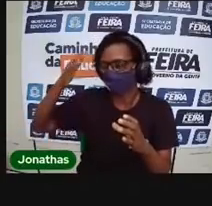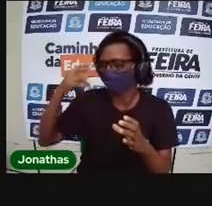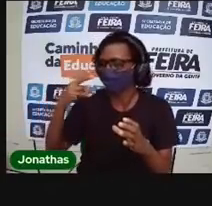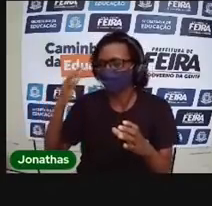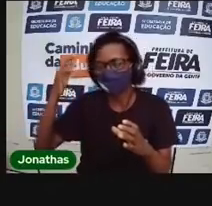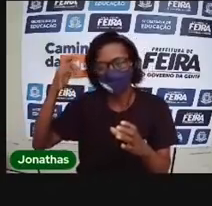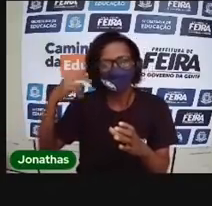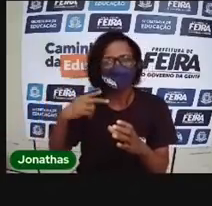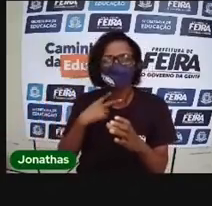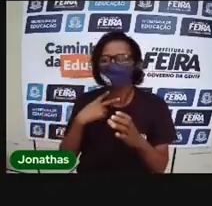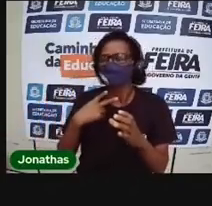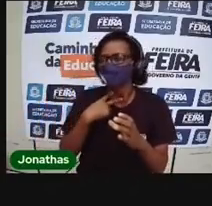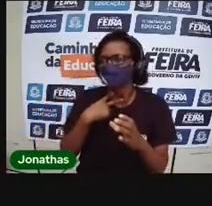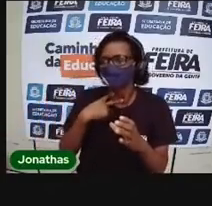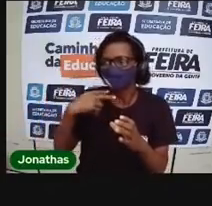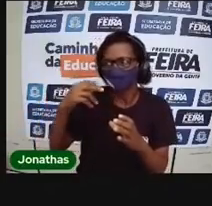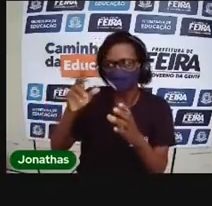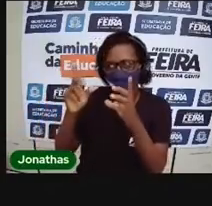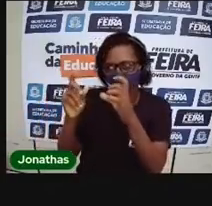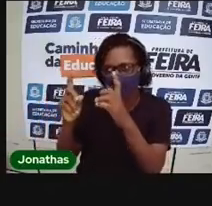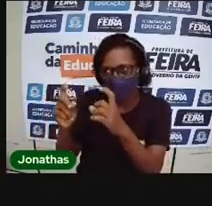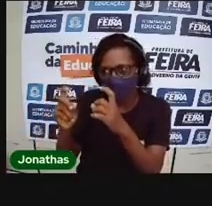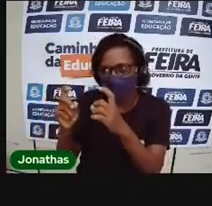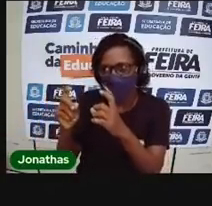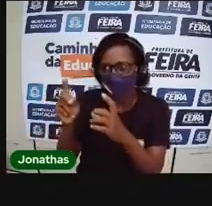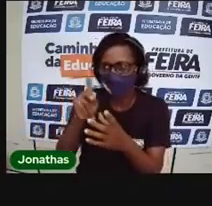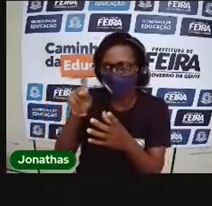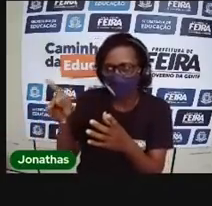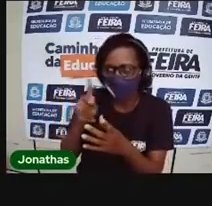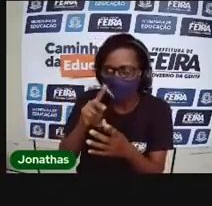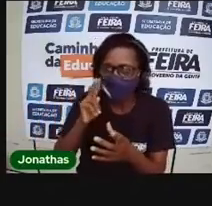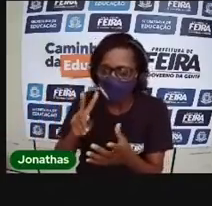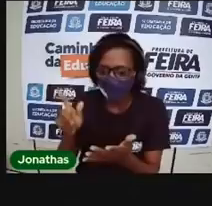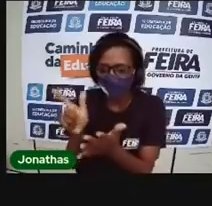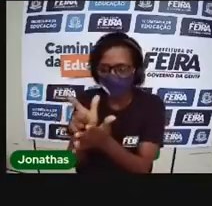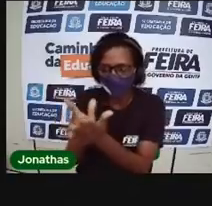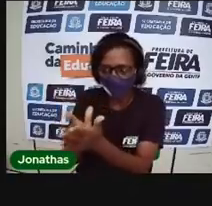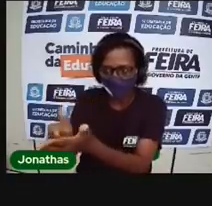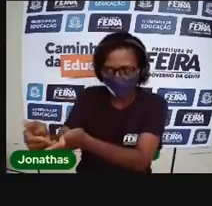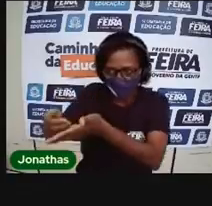a sua tarefinha, ela vai ver o tanto que tá linda, tá bom? Lá na hora da correção.